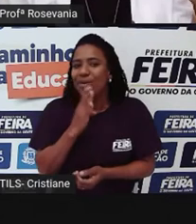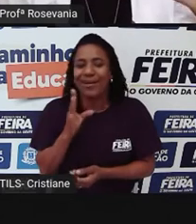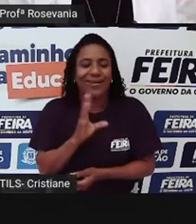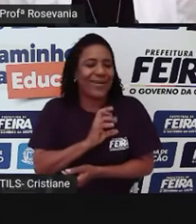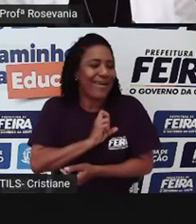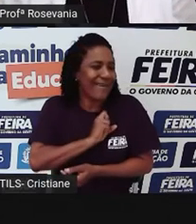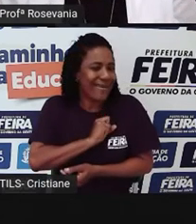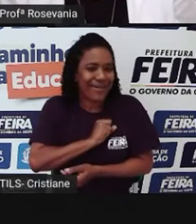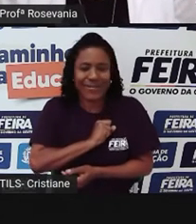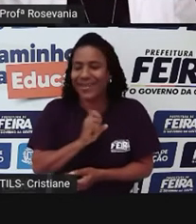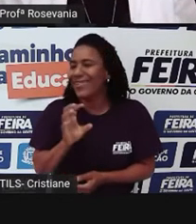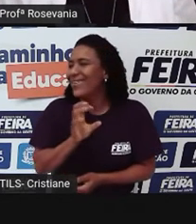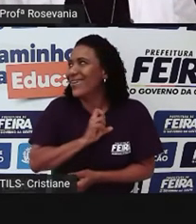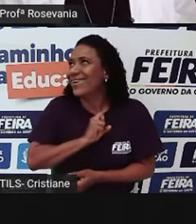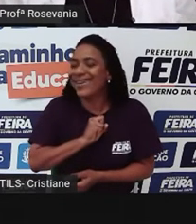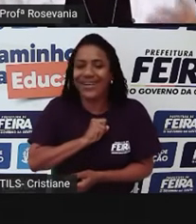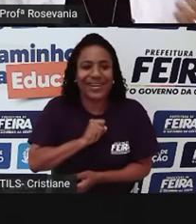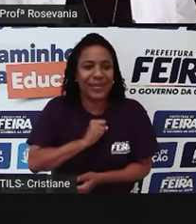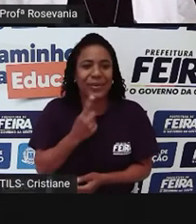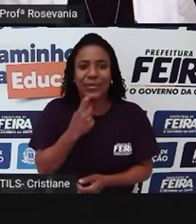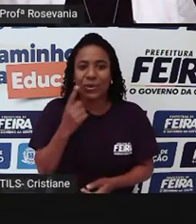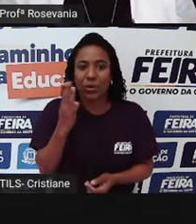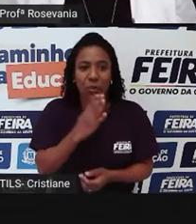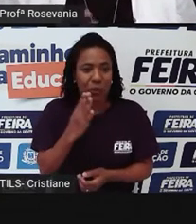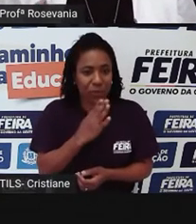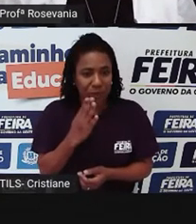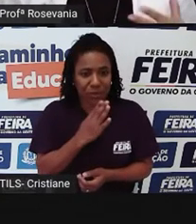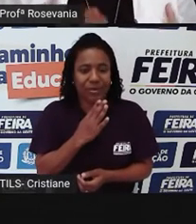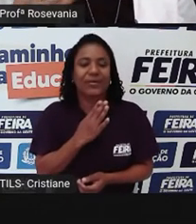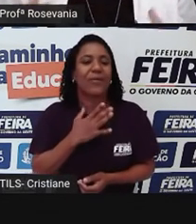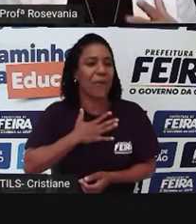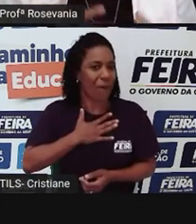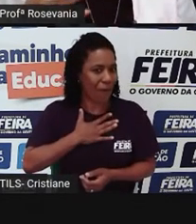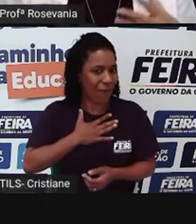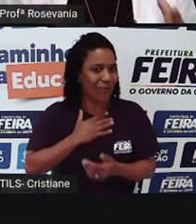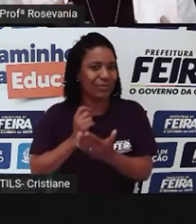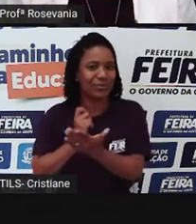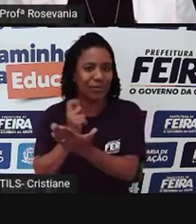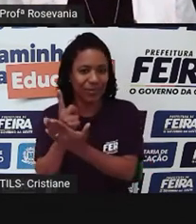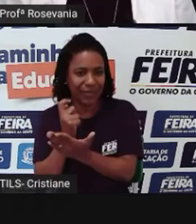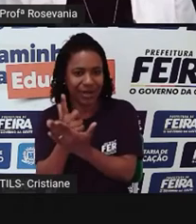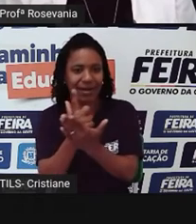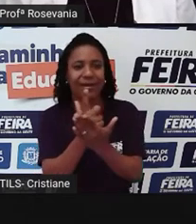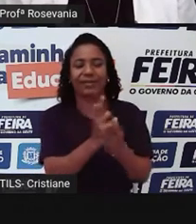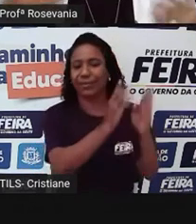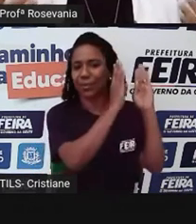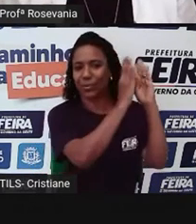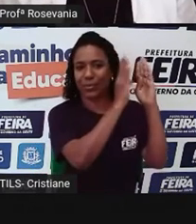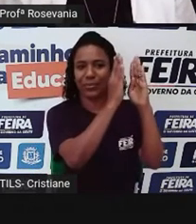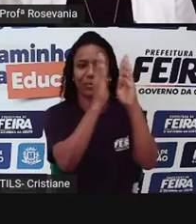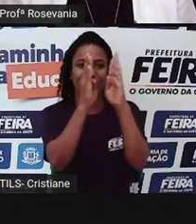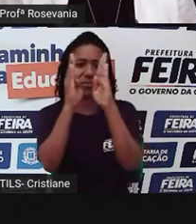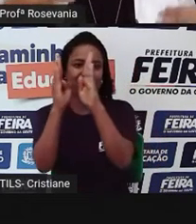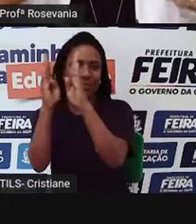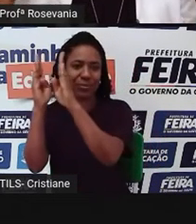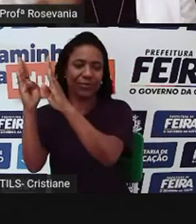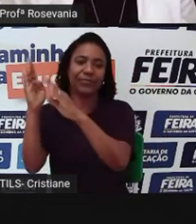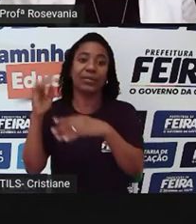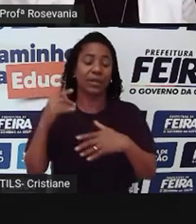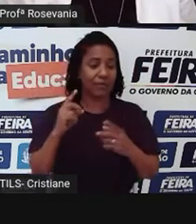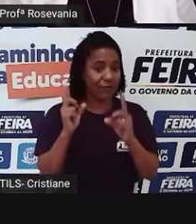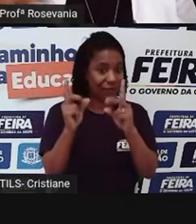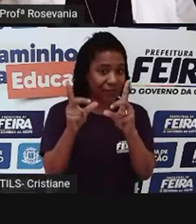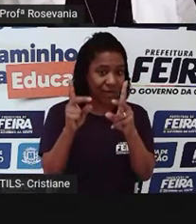mas eu adoro a parte da pimenta, tem agora também uns box lá vendendo produtos eletrônicos,